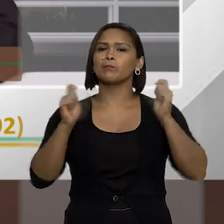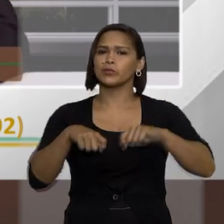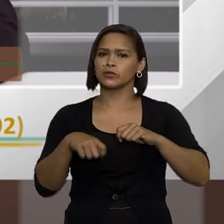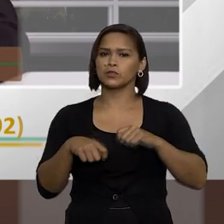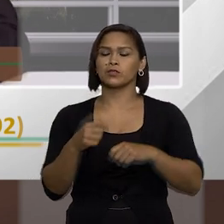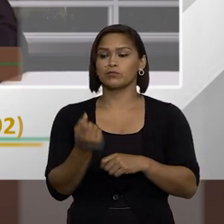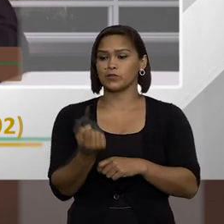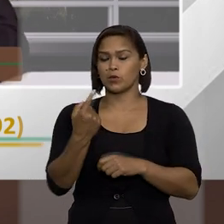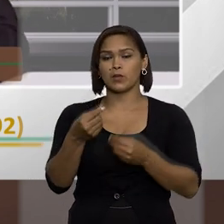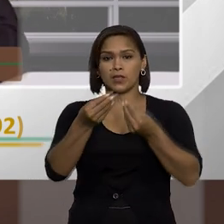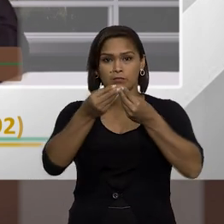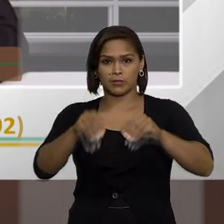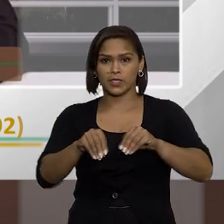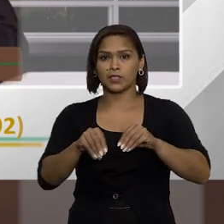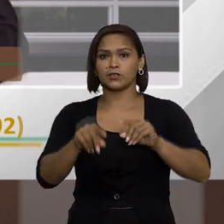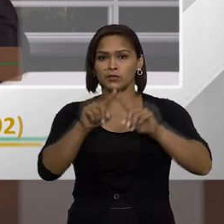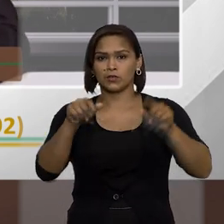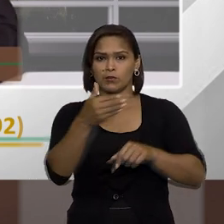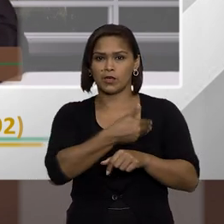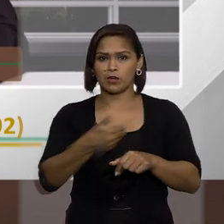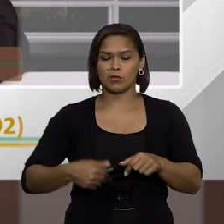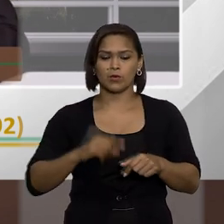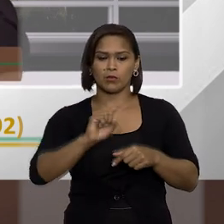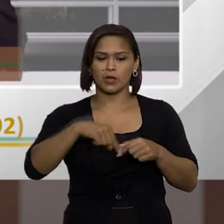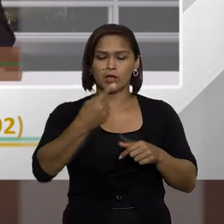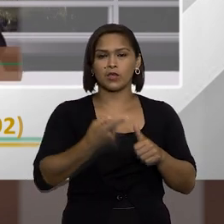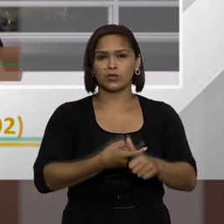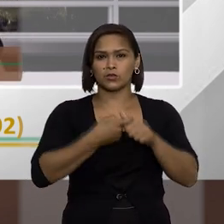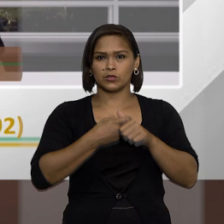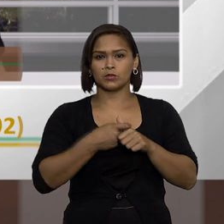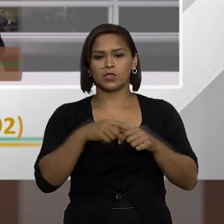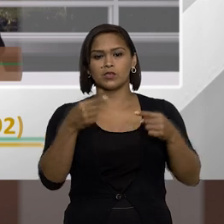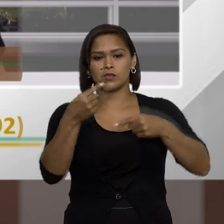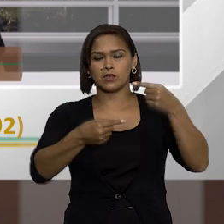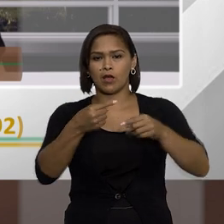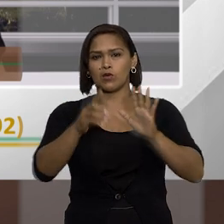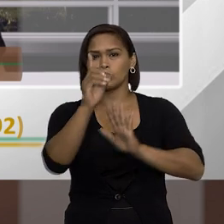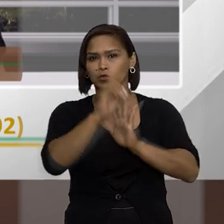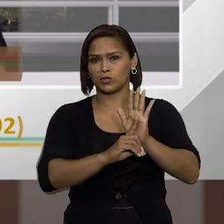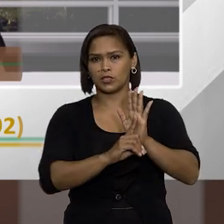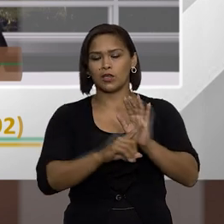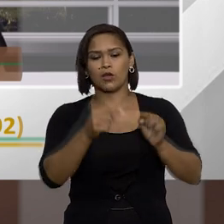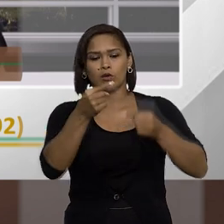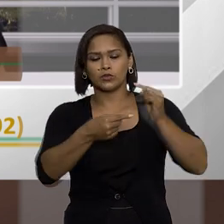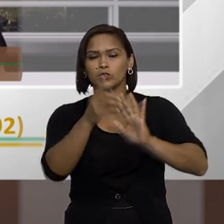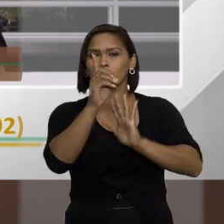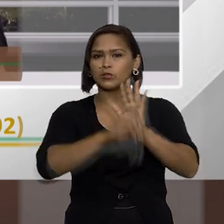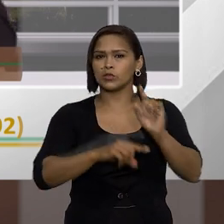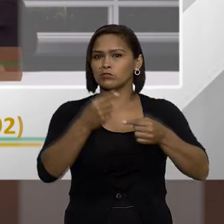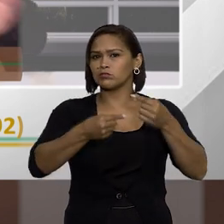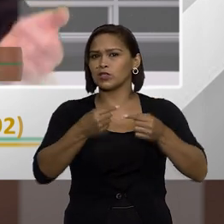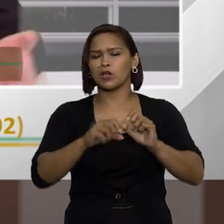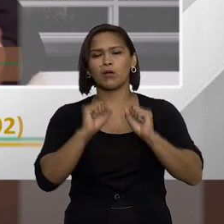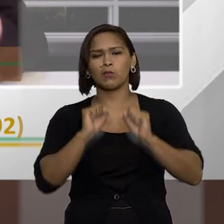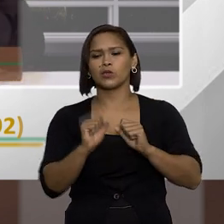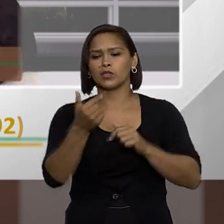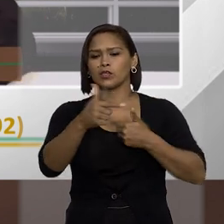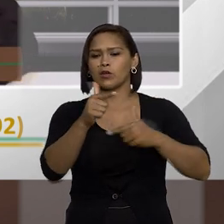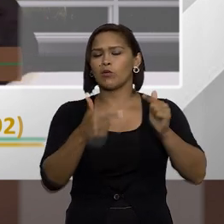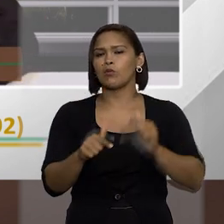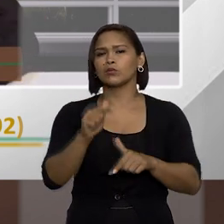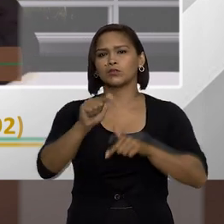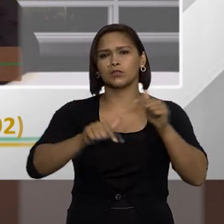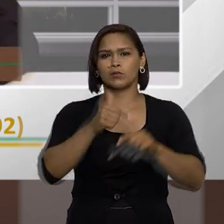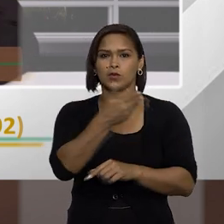possível porque uma vez ele perde a função pública uma das consequências é a suspensão dos direitos políticos com direito político suspenso ele não poderia ter uma